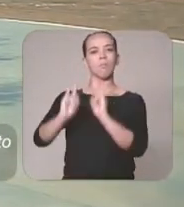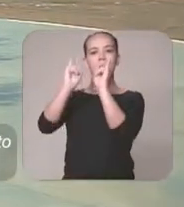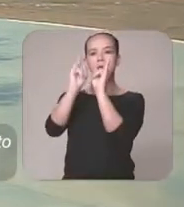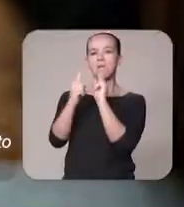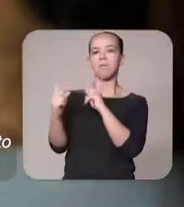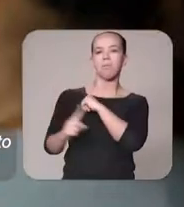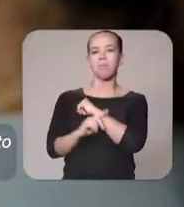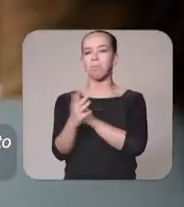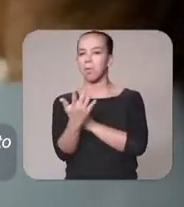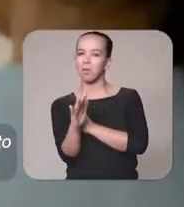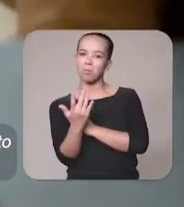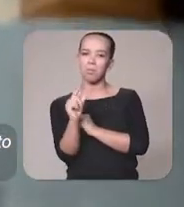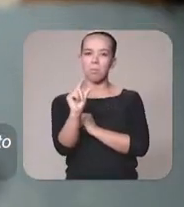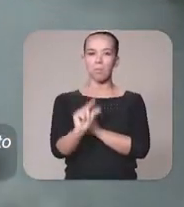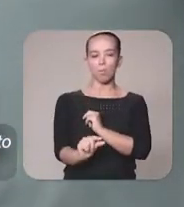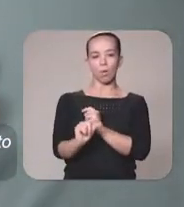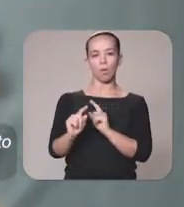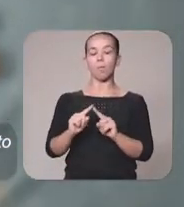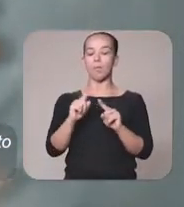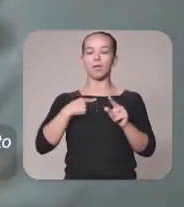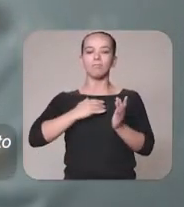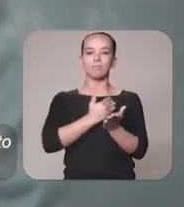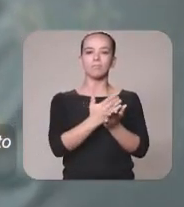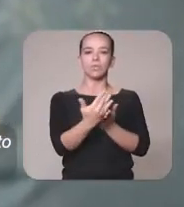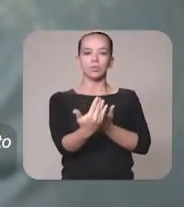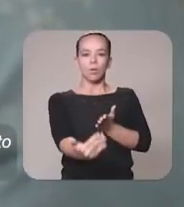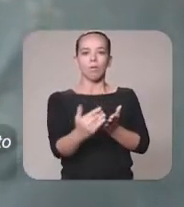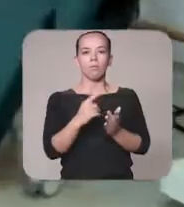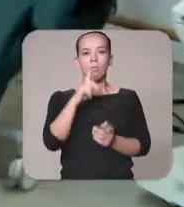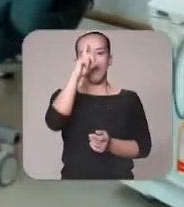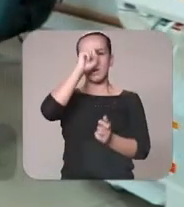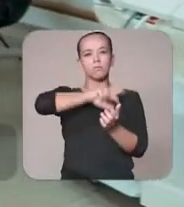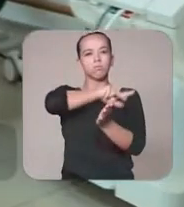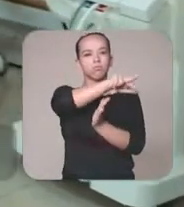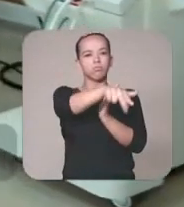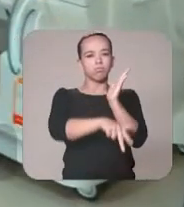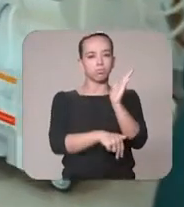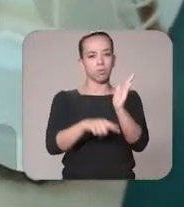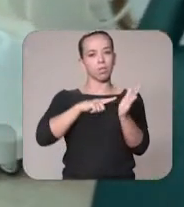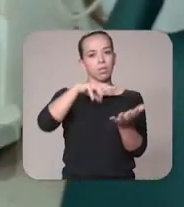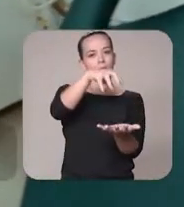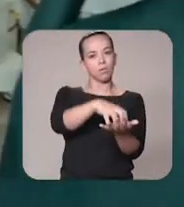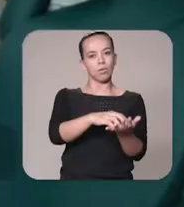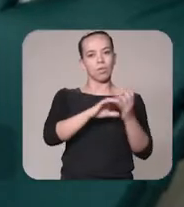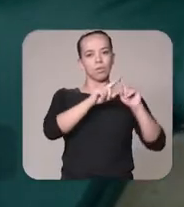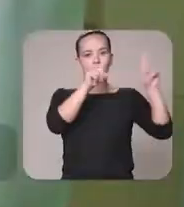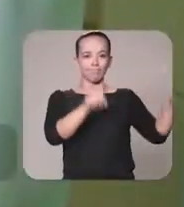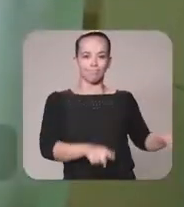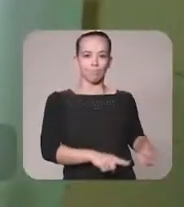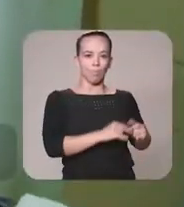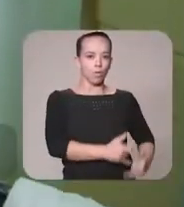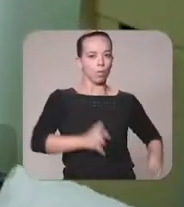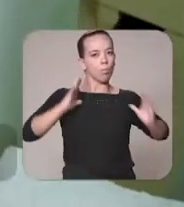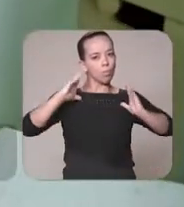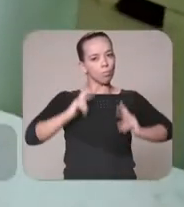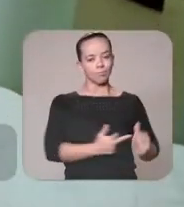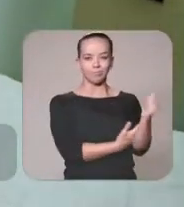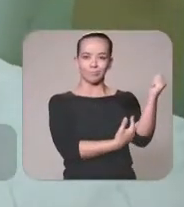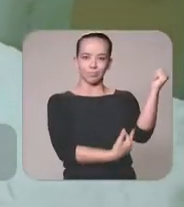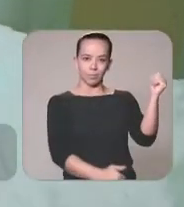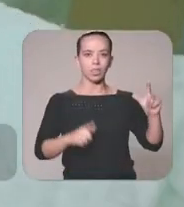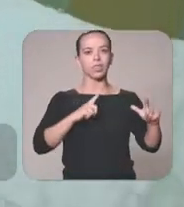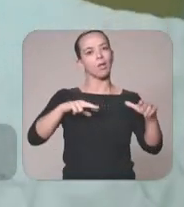pouco atendimento, passou a ter várias especialidades atendendo. Montamos lá o núcleo de hemodiálise, colocamos um